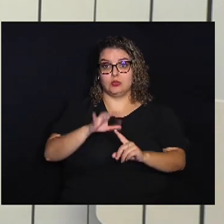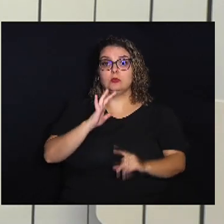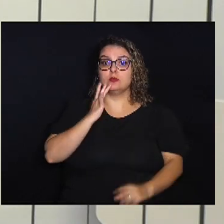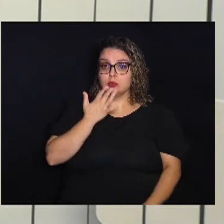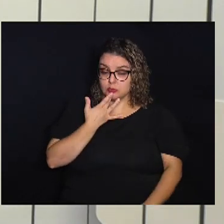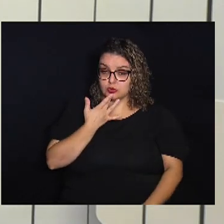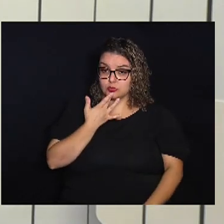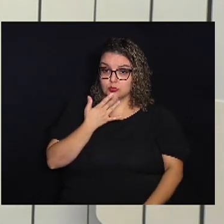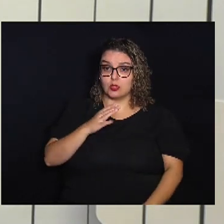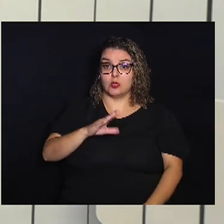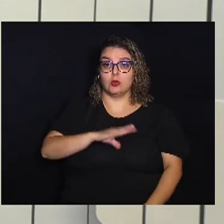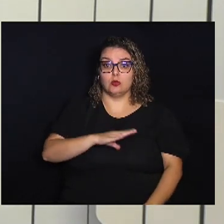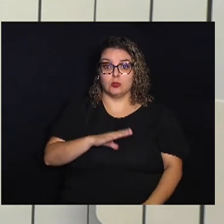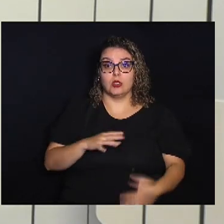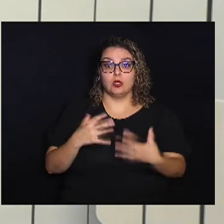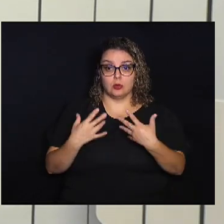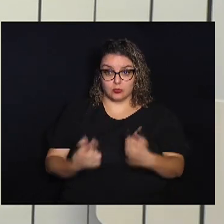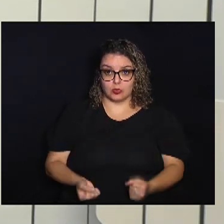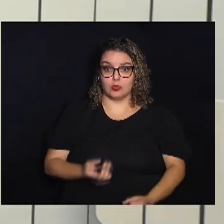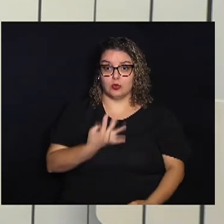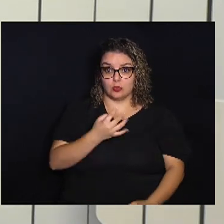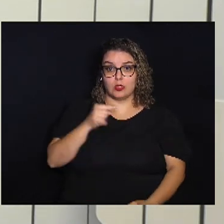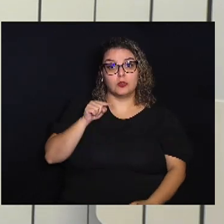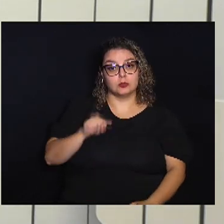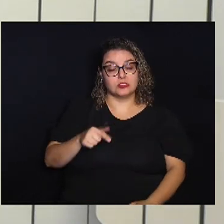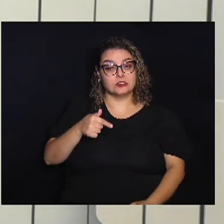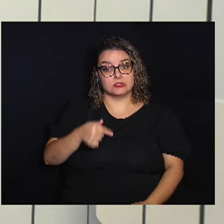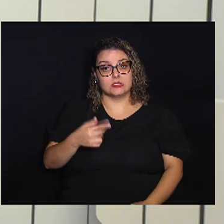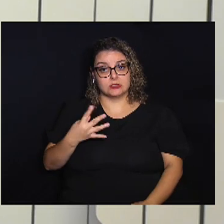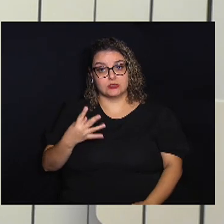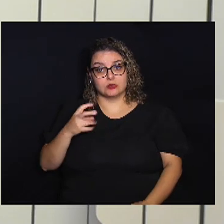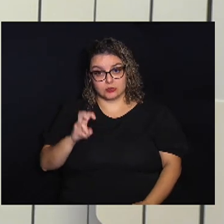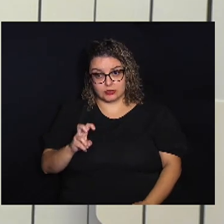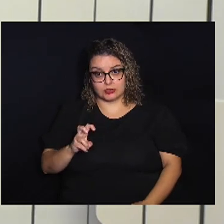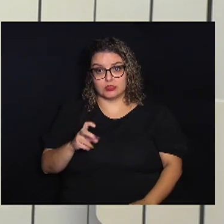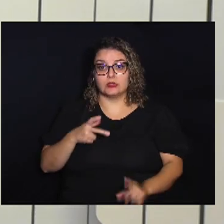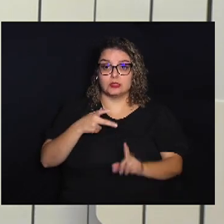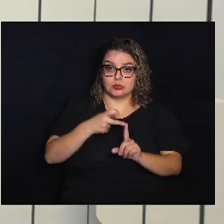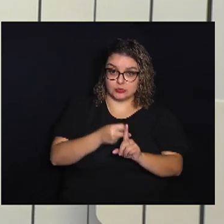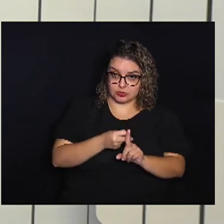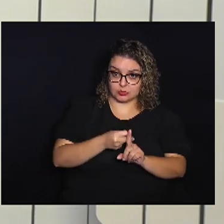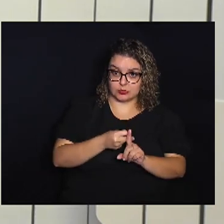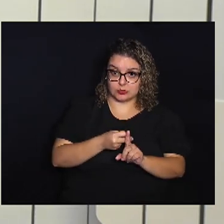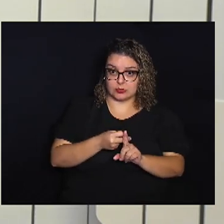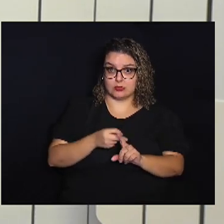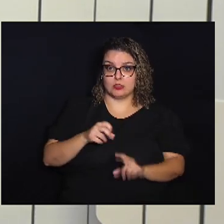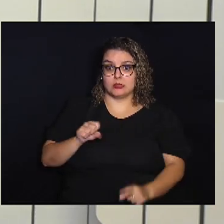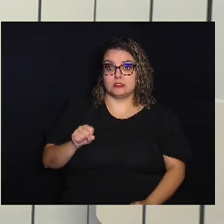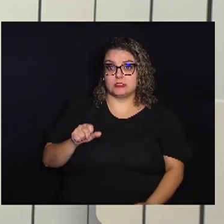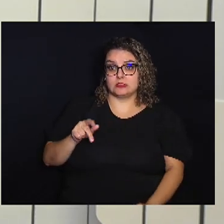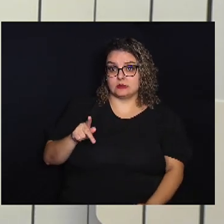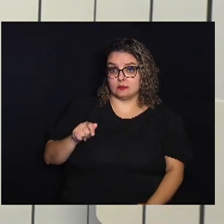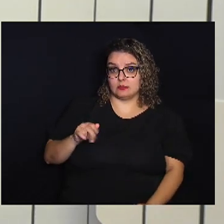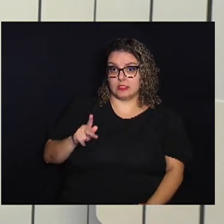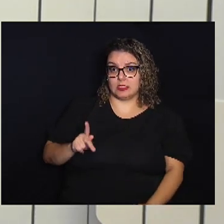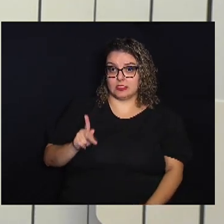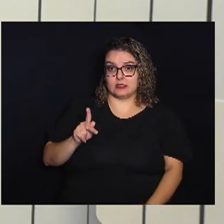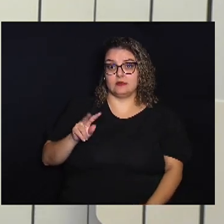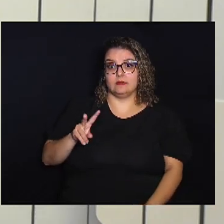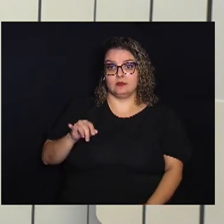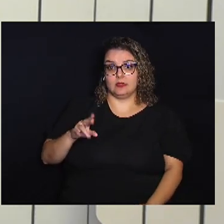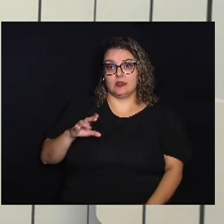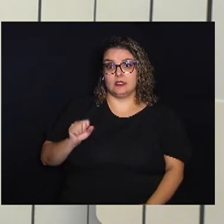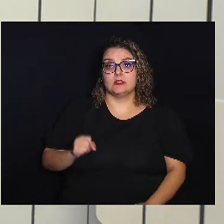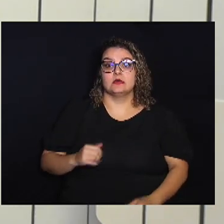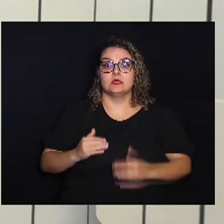O município recebeu 4.745 doses Da Spikevax Fabricada pelo